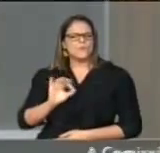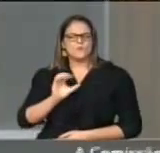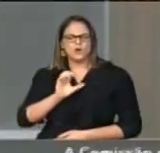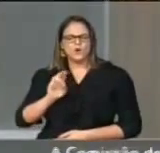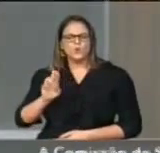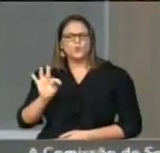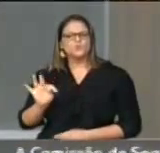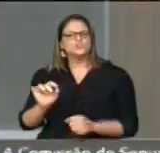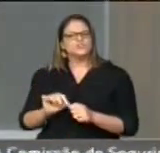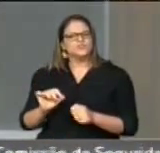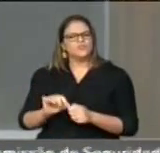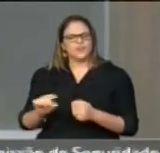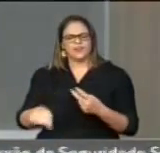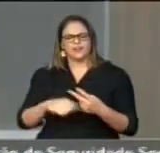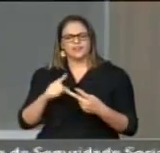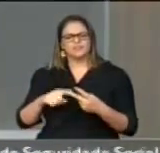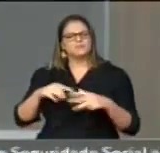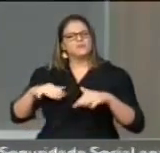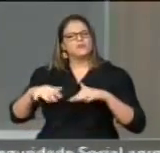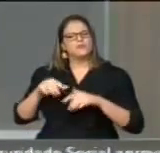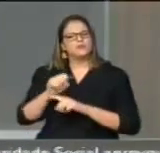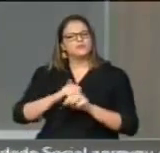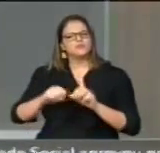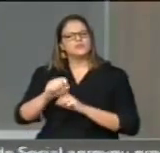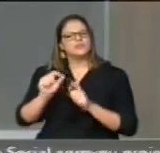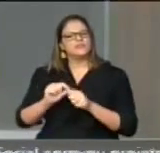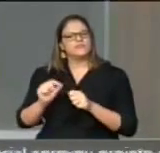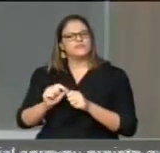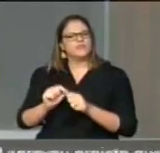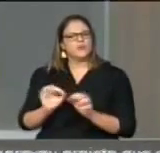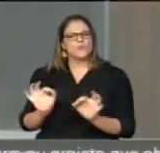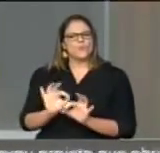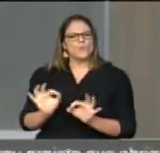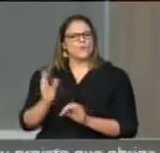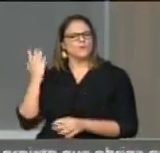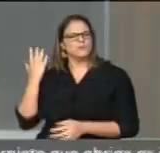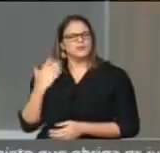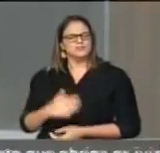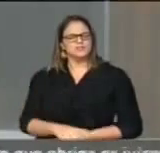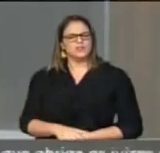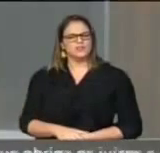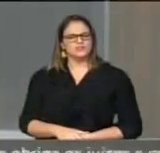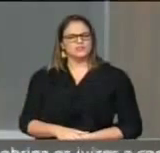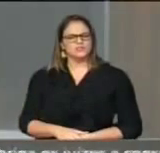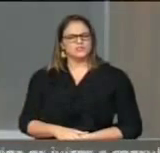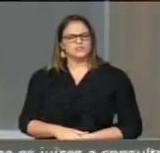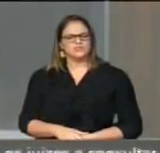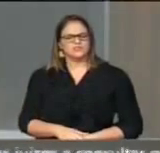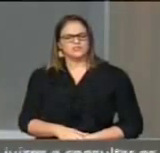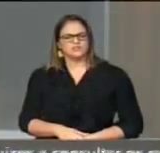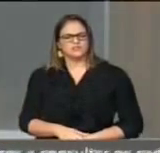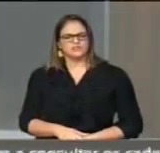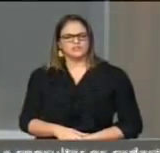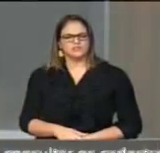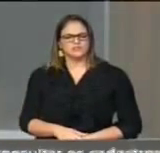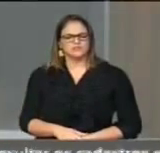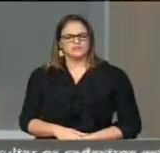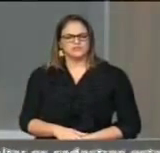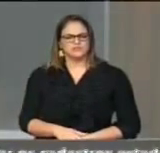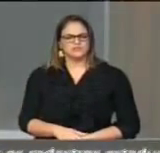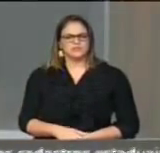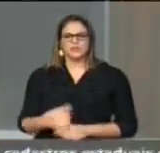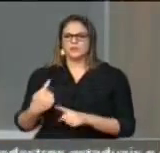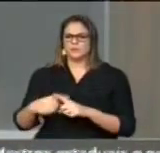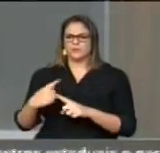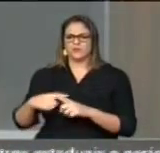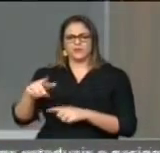rodovias federais, os movimentos sociais pararam as rodovias federais? Simplesmente por ousar colocar na pauta de reivindicação